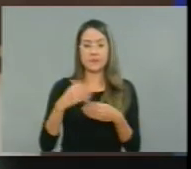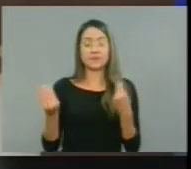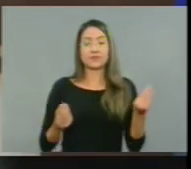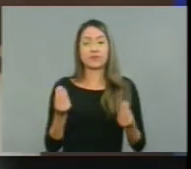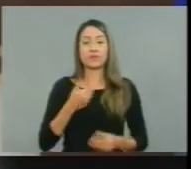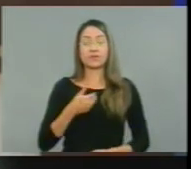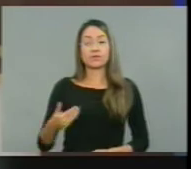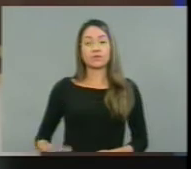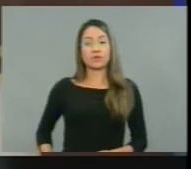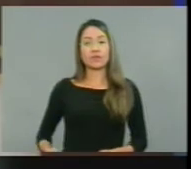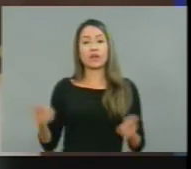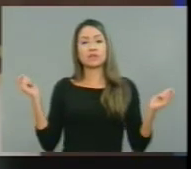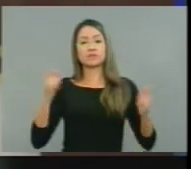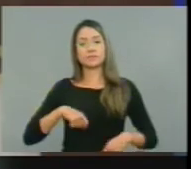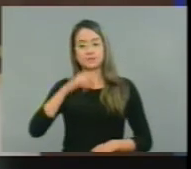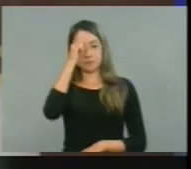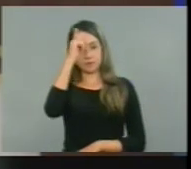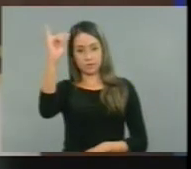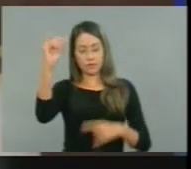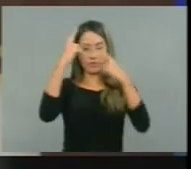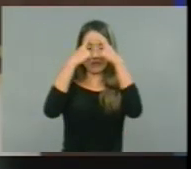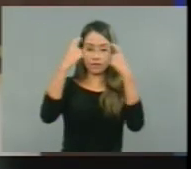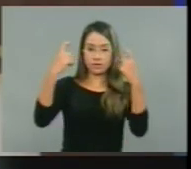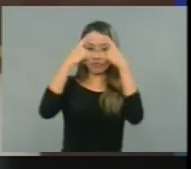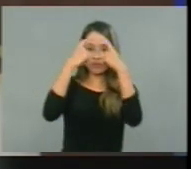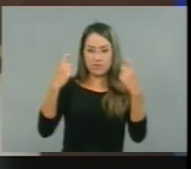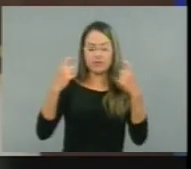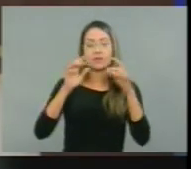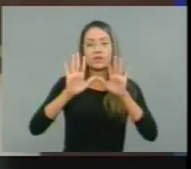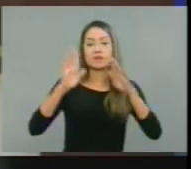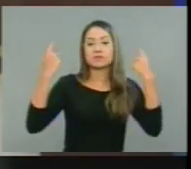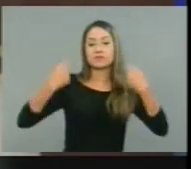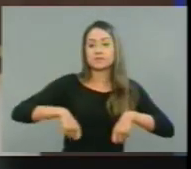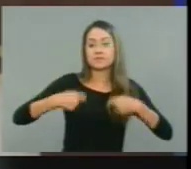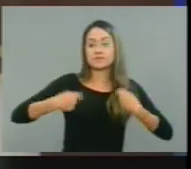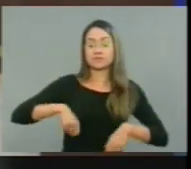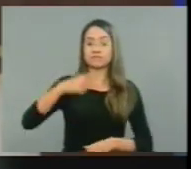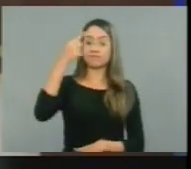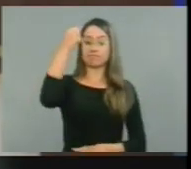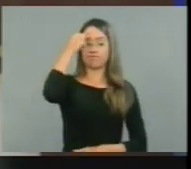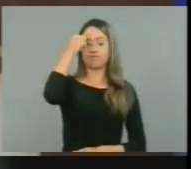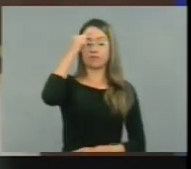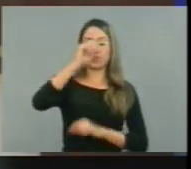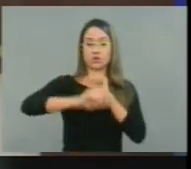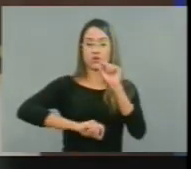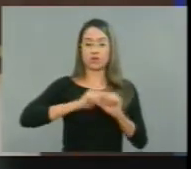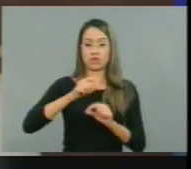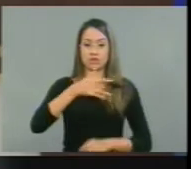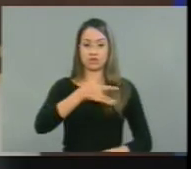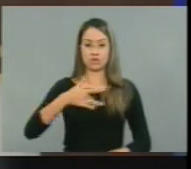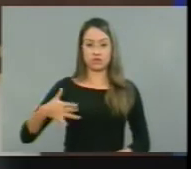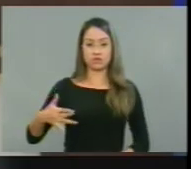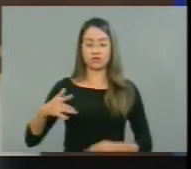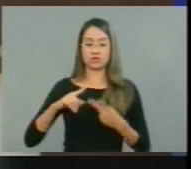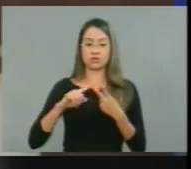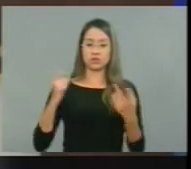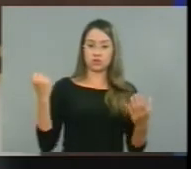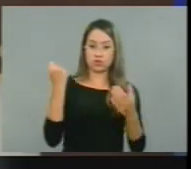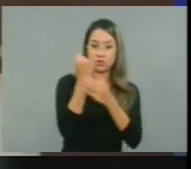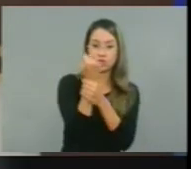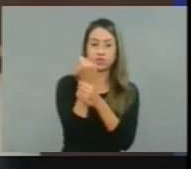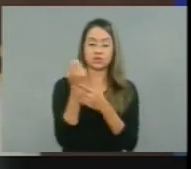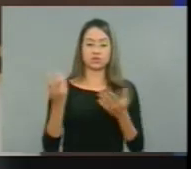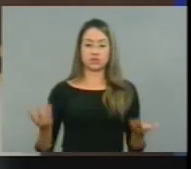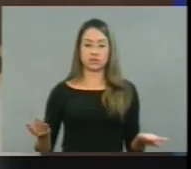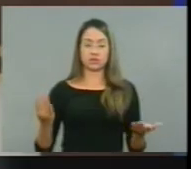prevenir a violência. Mas, para isso, é necessário pensar saúde, segurança, ordenamento, territorial,